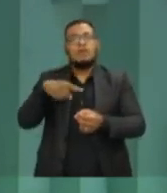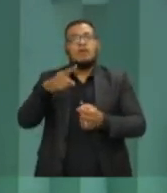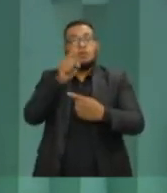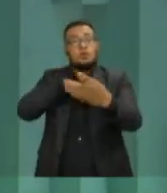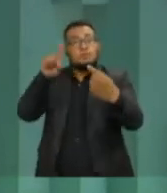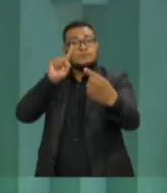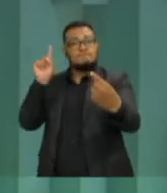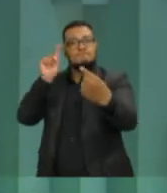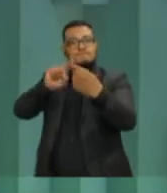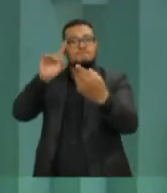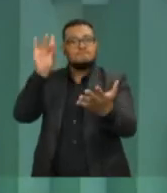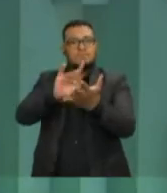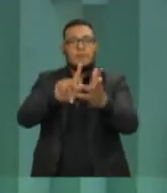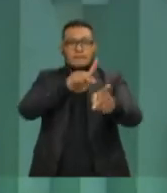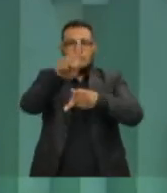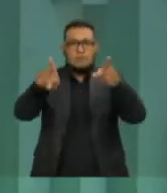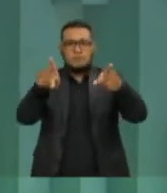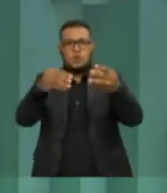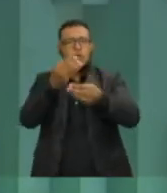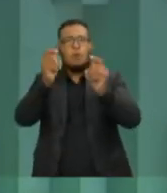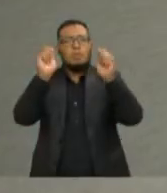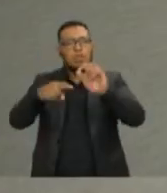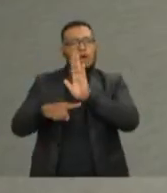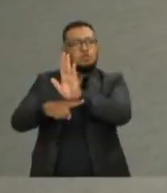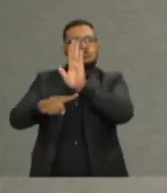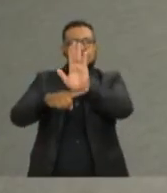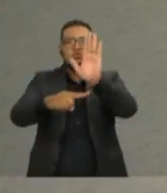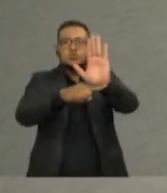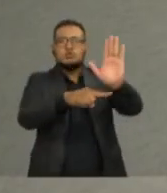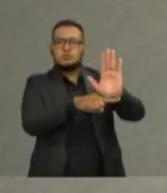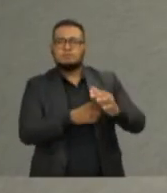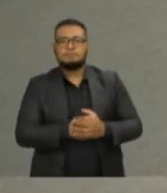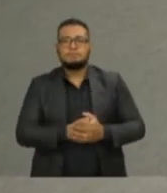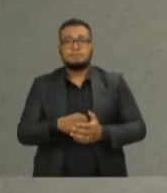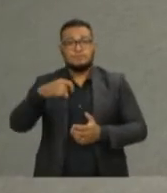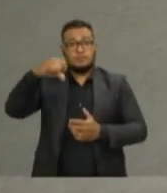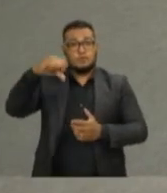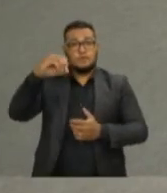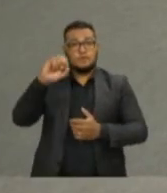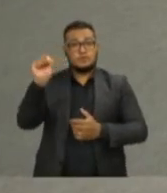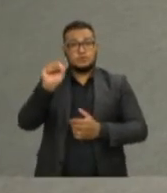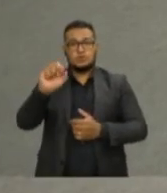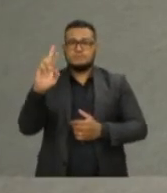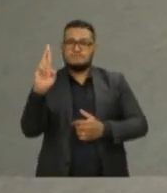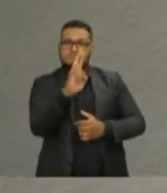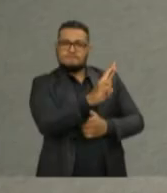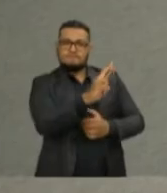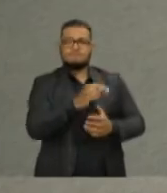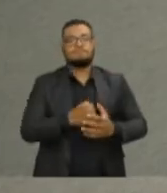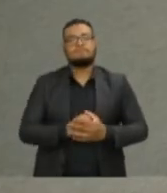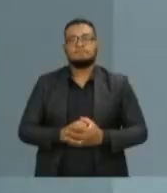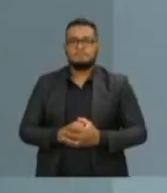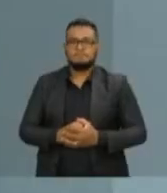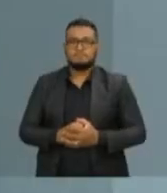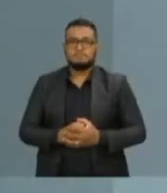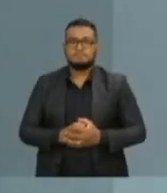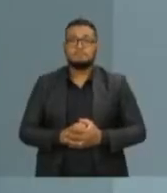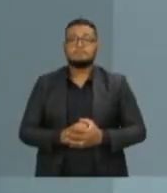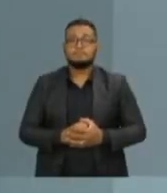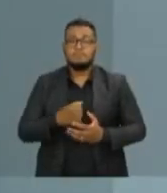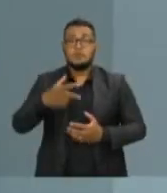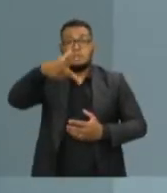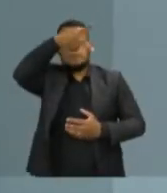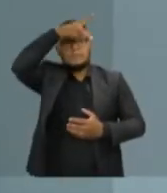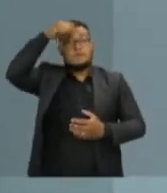da nossa população. Como o prefeito pode ajudar? Um minuto e 30 segundos para a resposta do candidato Pasolini. O prefeito tem um